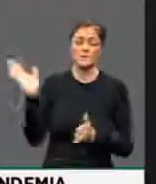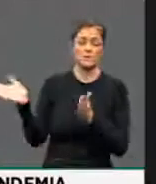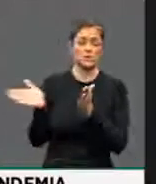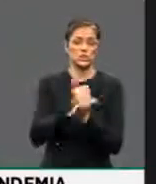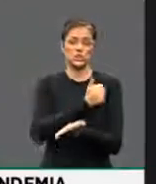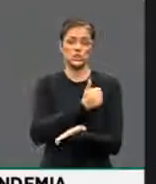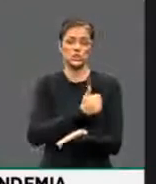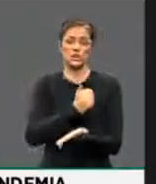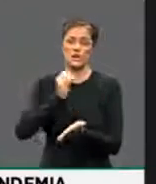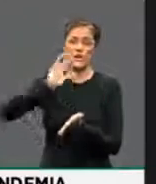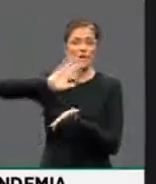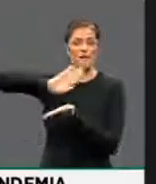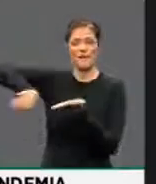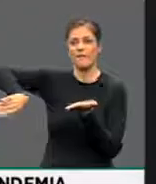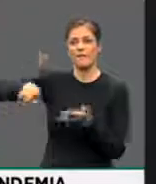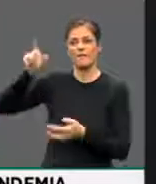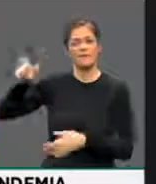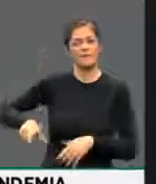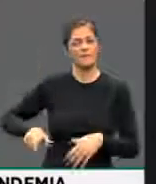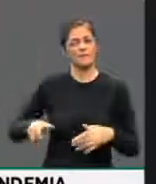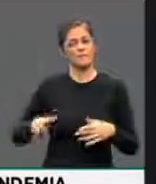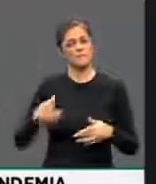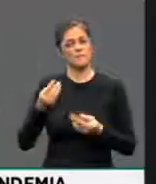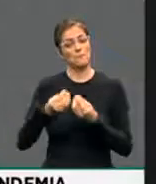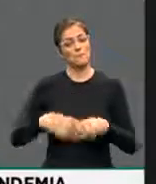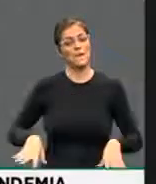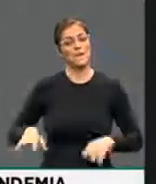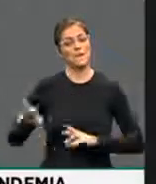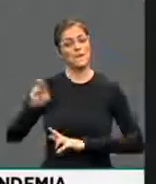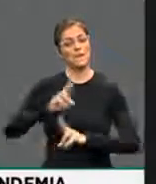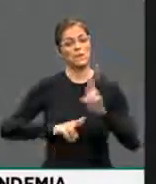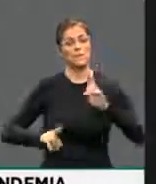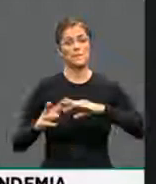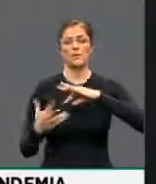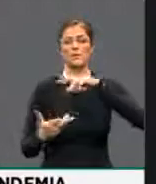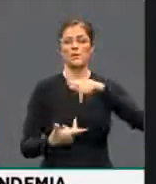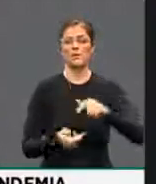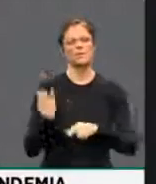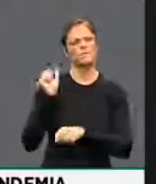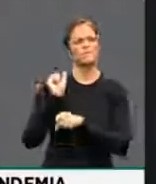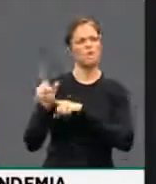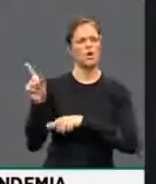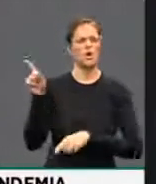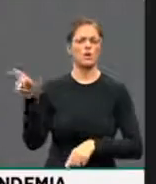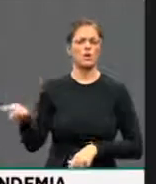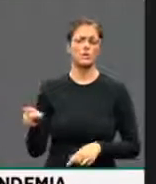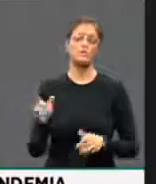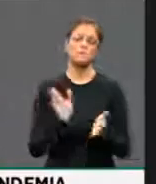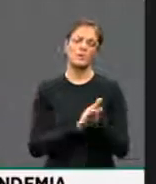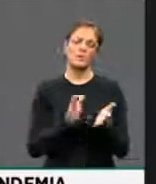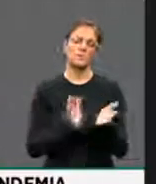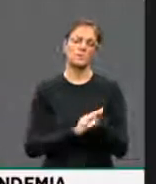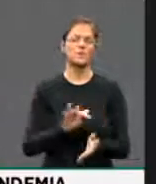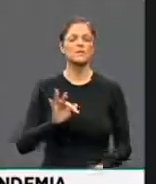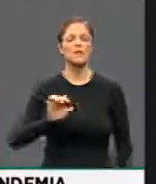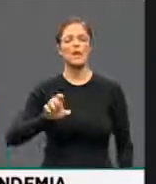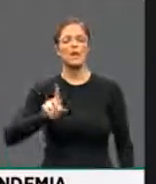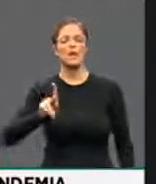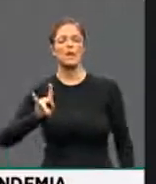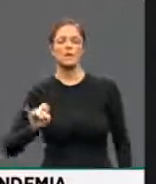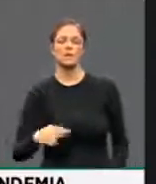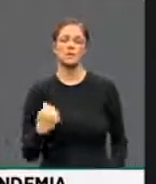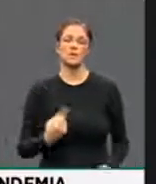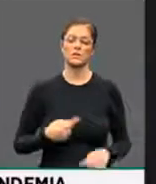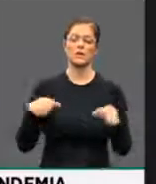das nossas relações internacionais. Fora Salles, parabéns, Felipe Carreiras. Nós estamos aqui